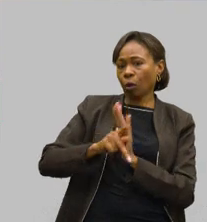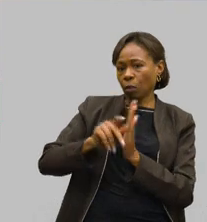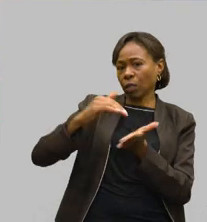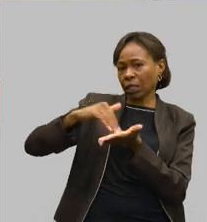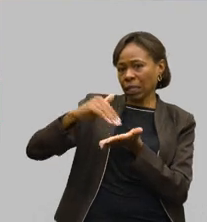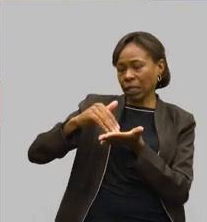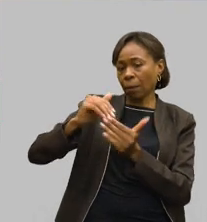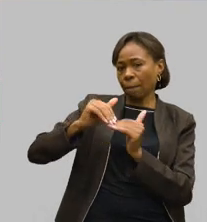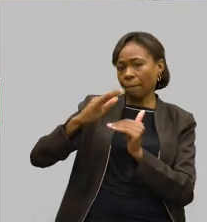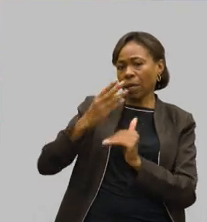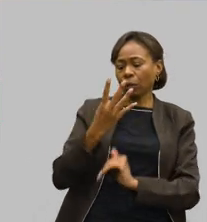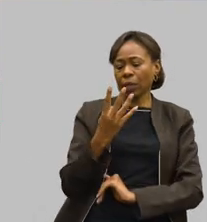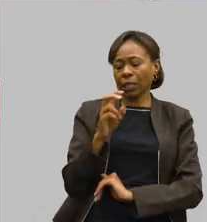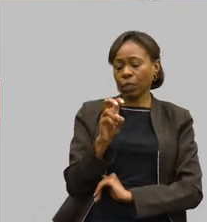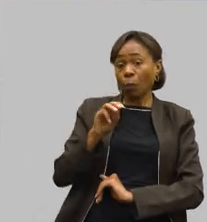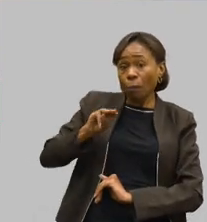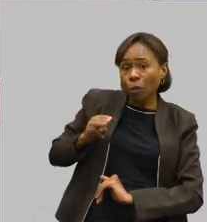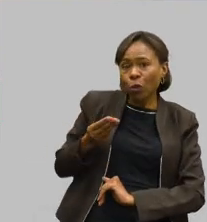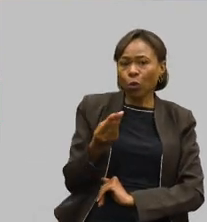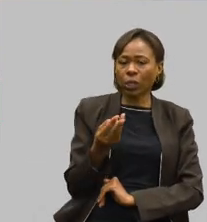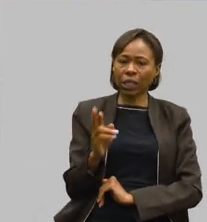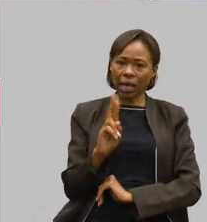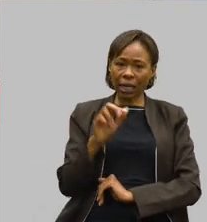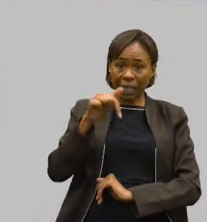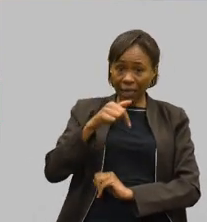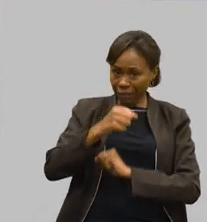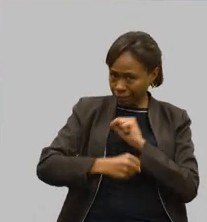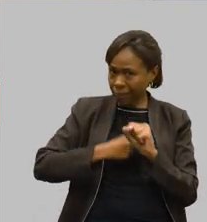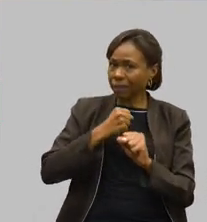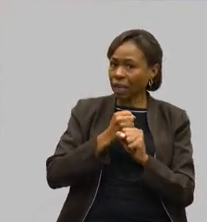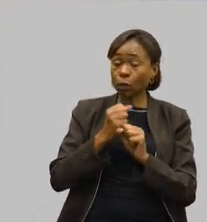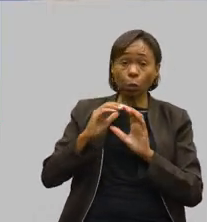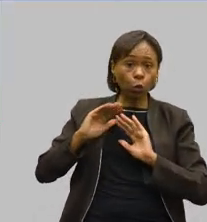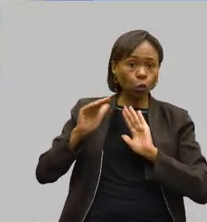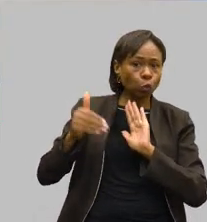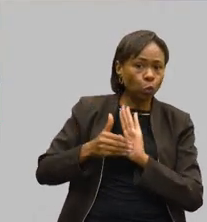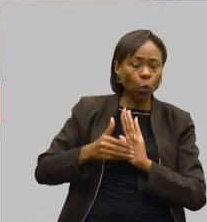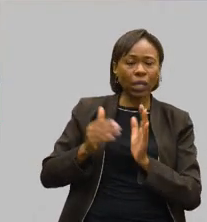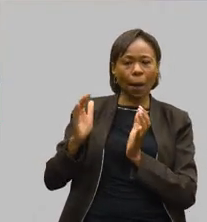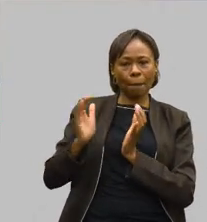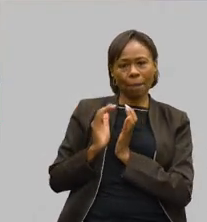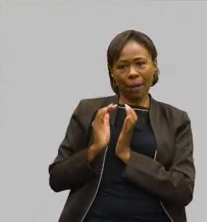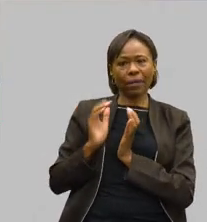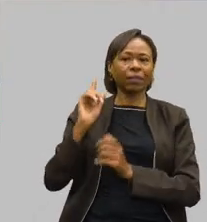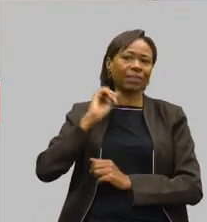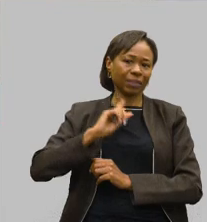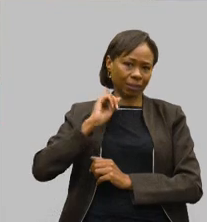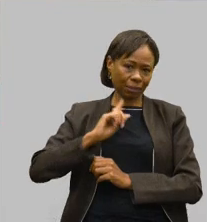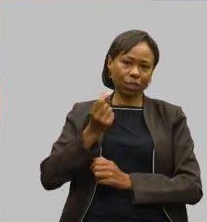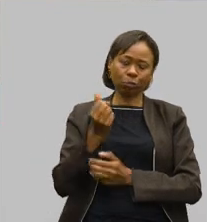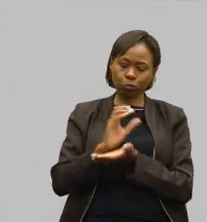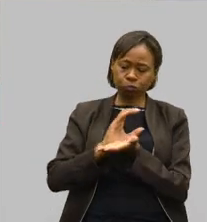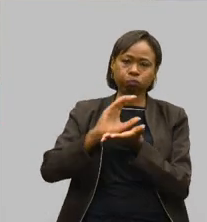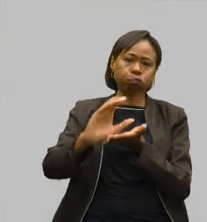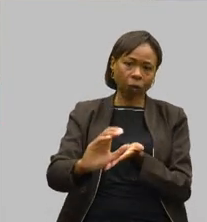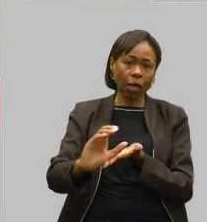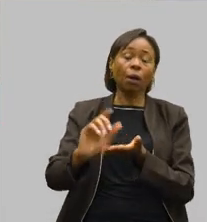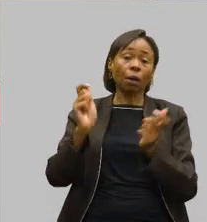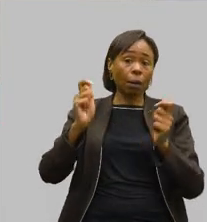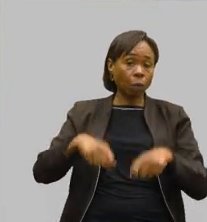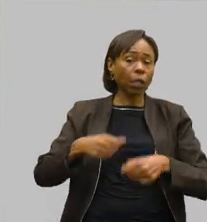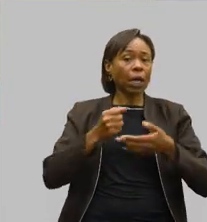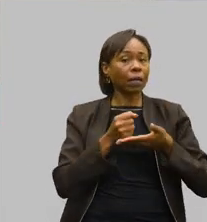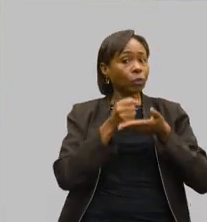45 milhões de reais ainda este ano para as APAES de todo o Estado de Minas Gerais para poder contemplar e auxiliar